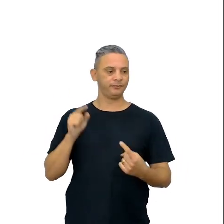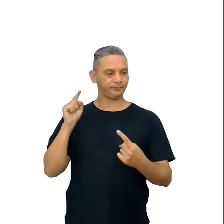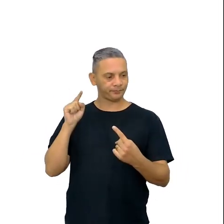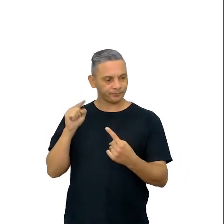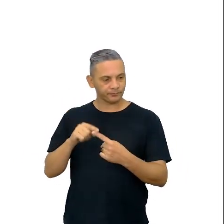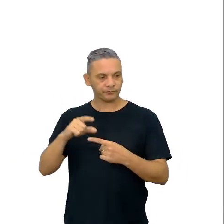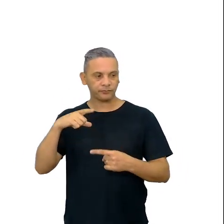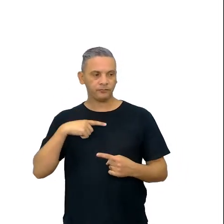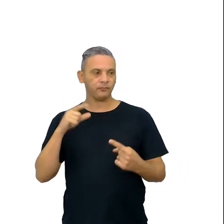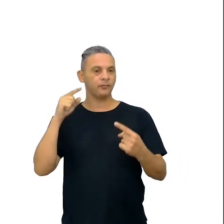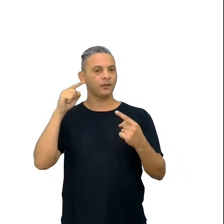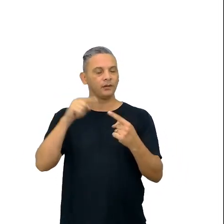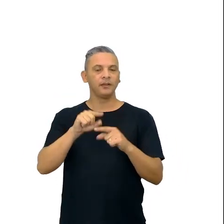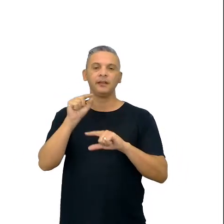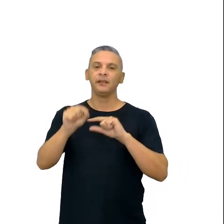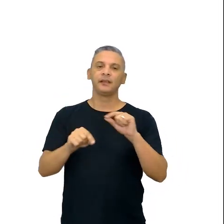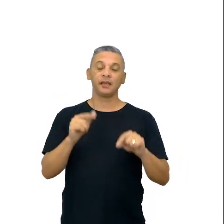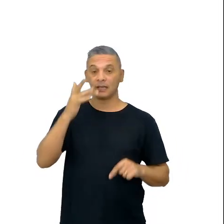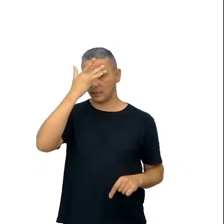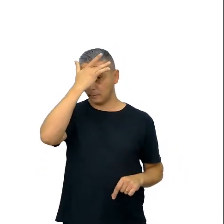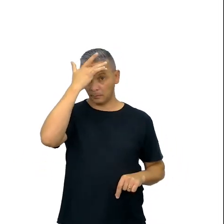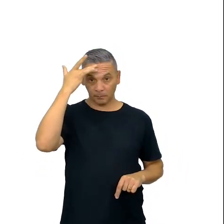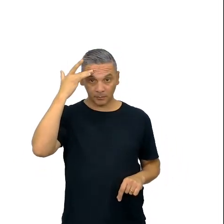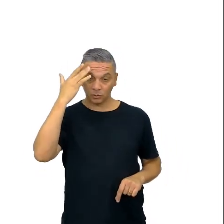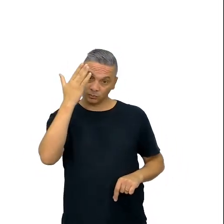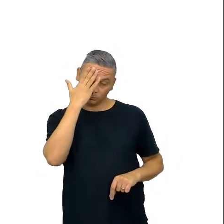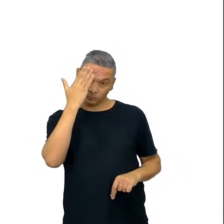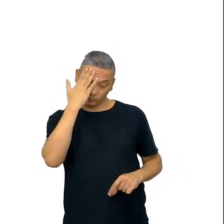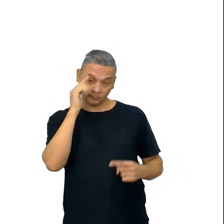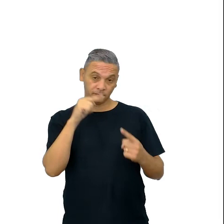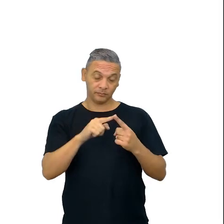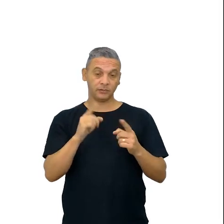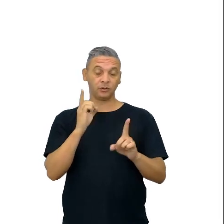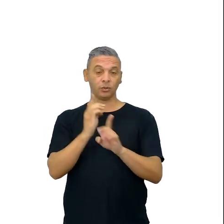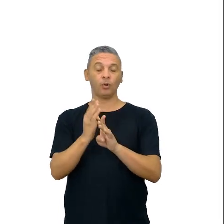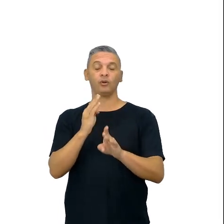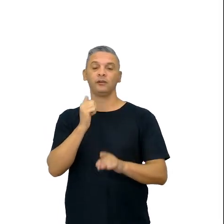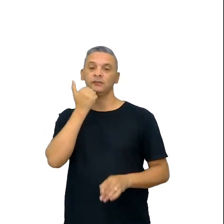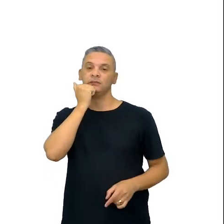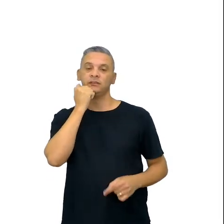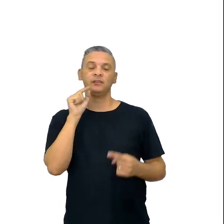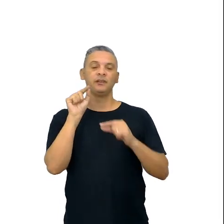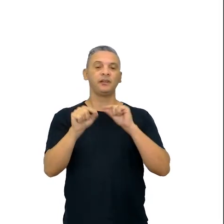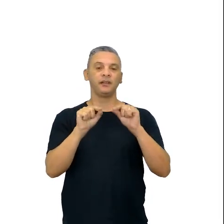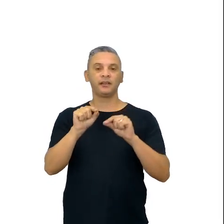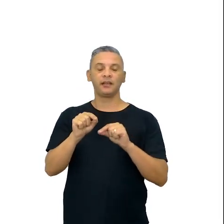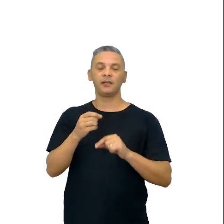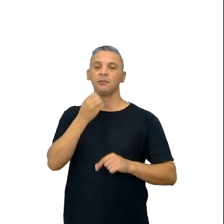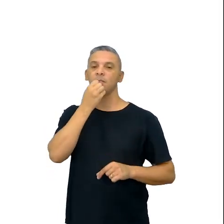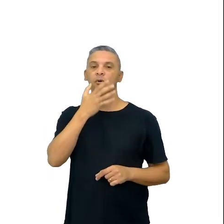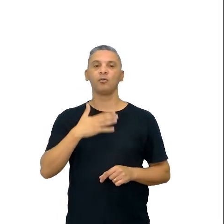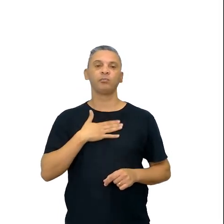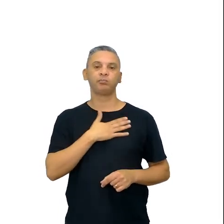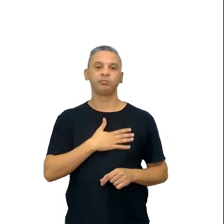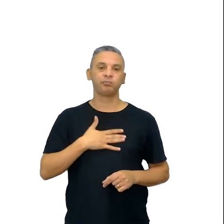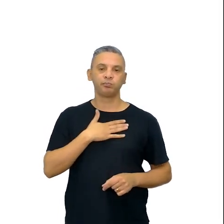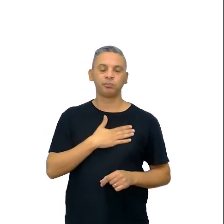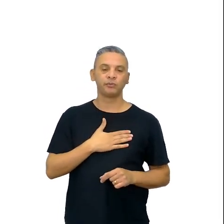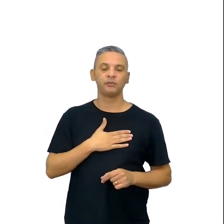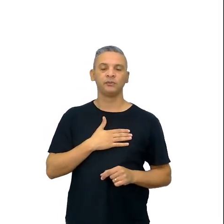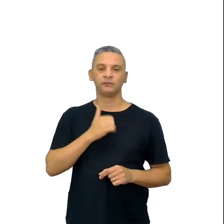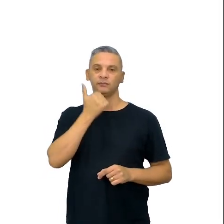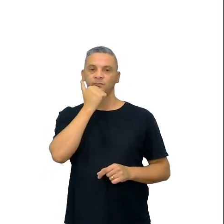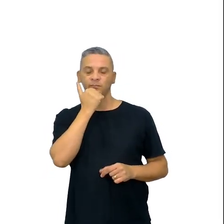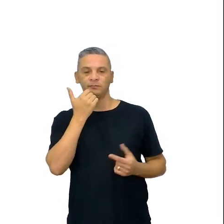viés ali de quem é o interessado naquela descoberta científica, quem vai se beneficiar com aquela descoberta científica.